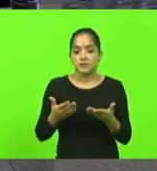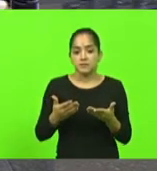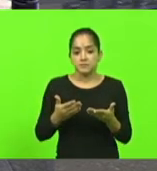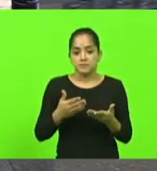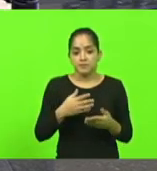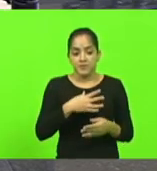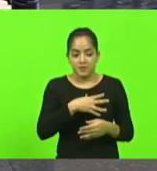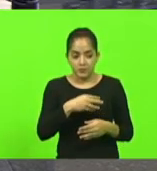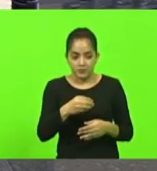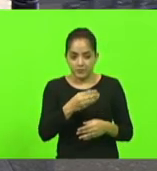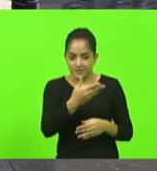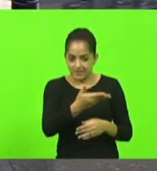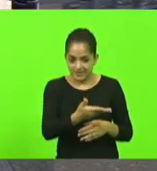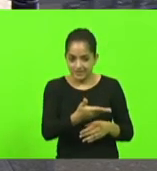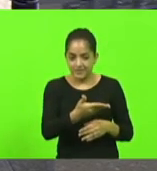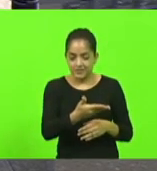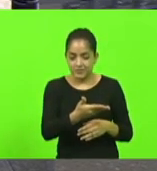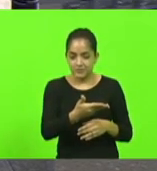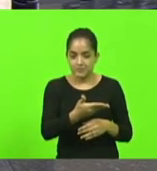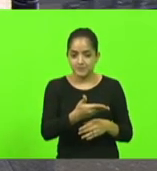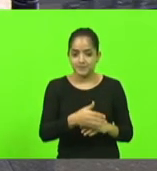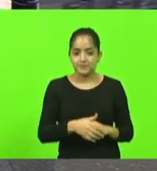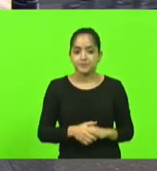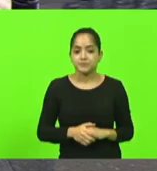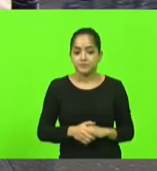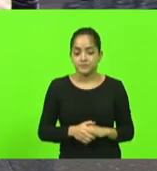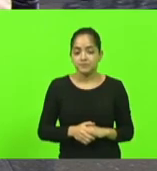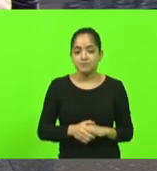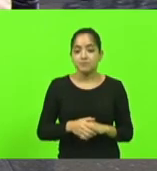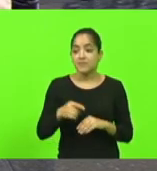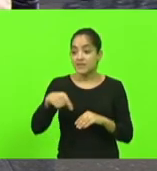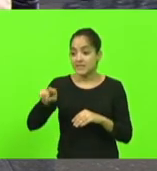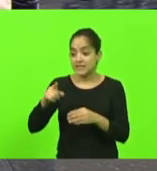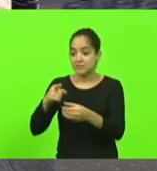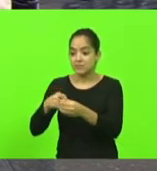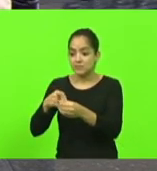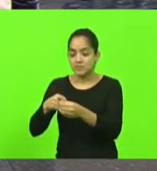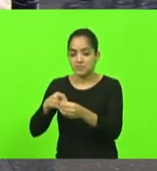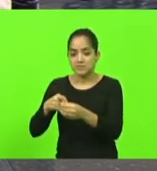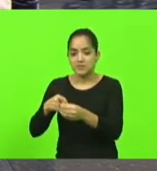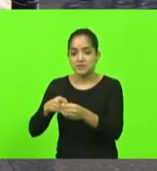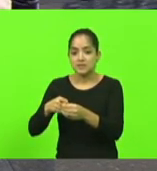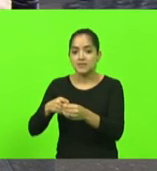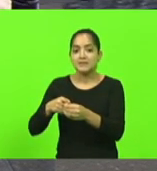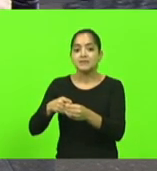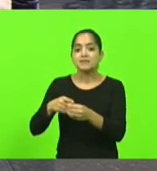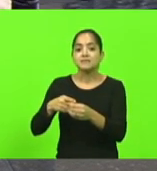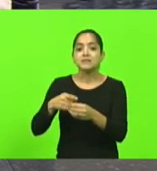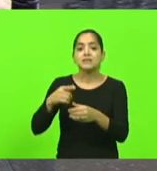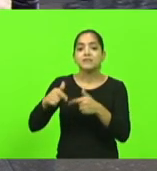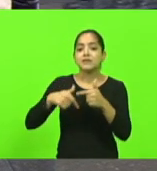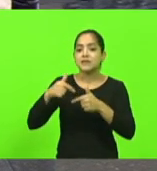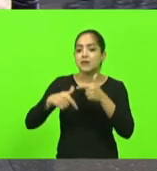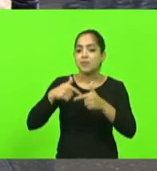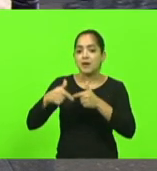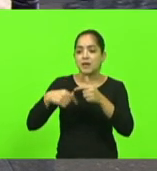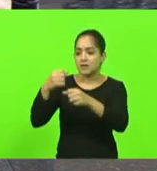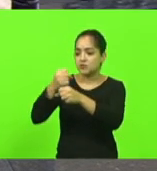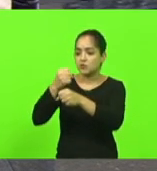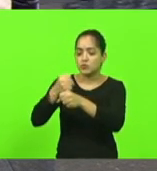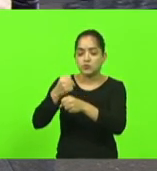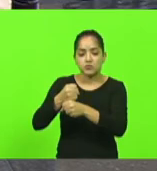agricultor deputado sargento Lima ia para a cidade e ia ser auxiliar de pedreiro trabalhava lá na